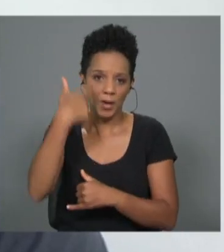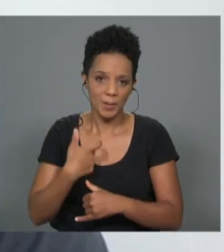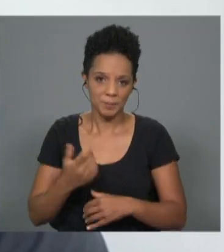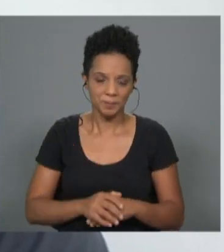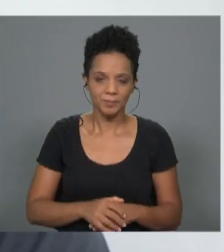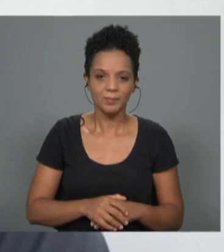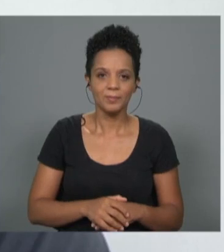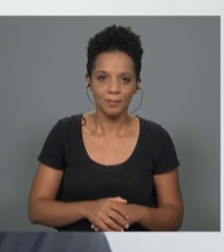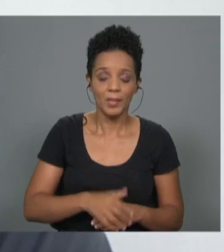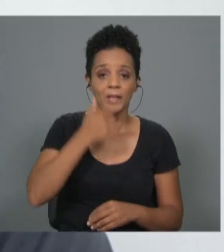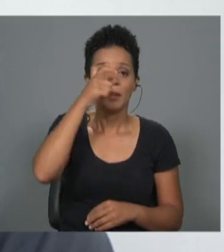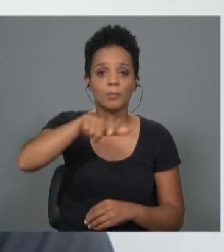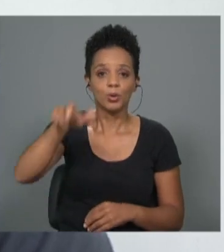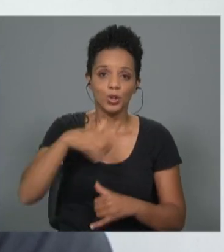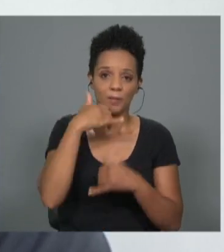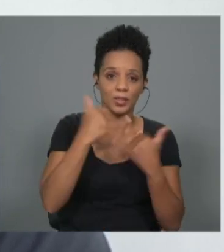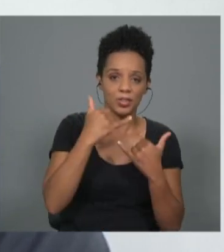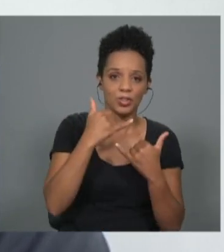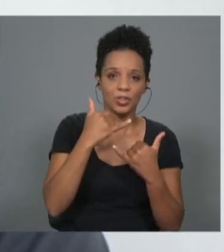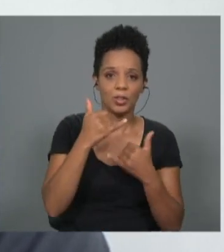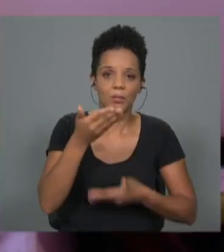pessoas felizes entregam mais.